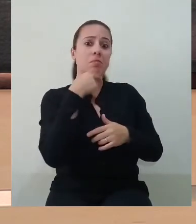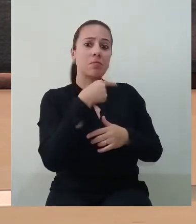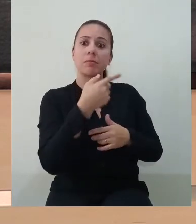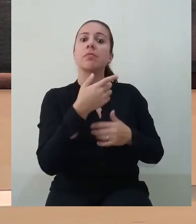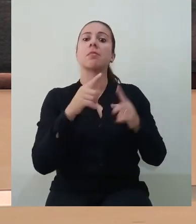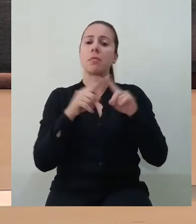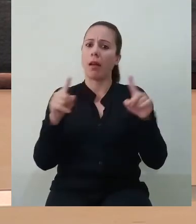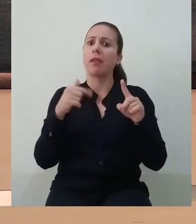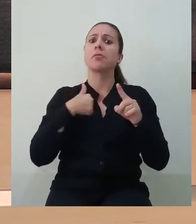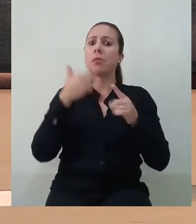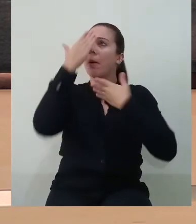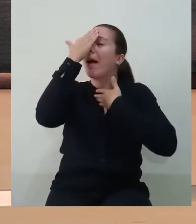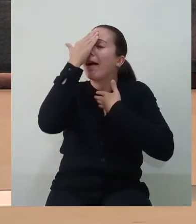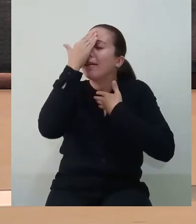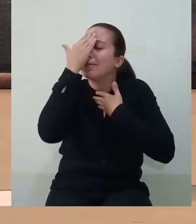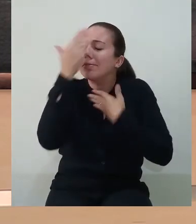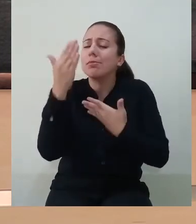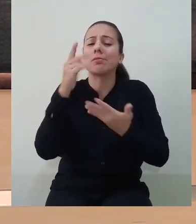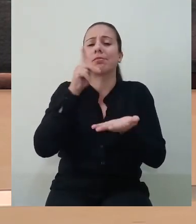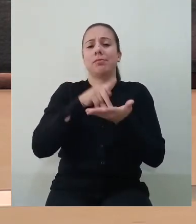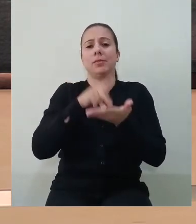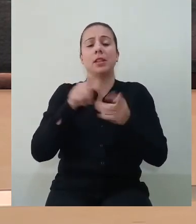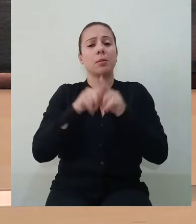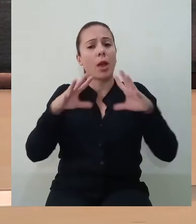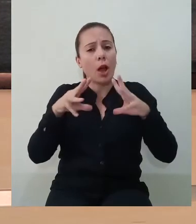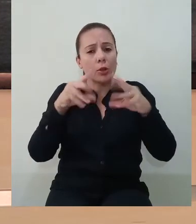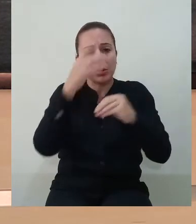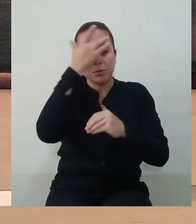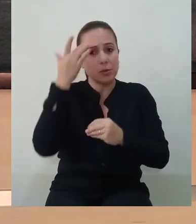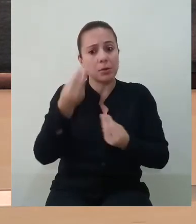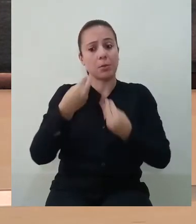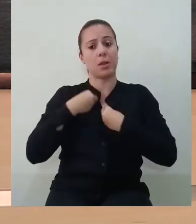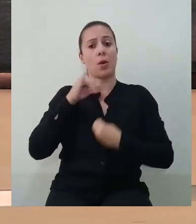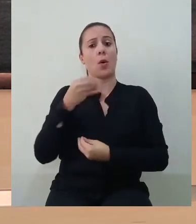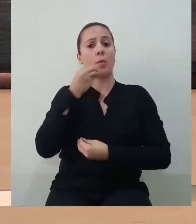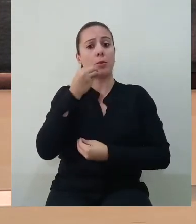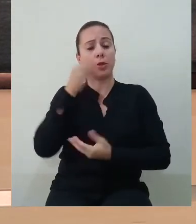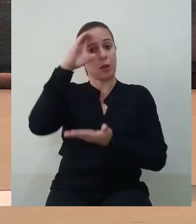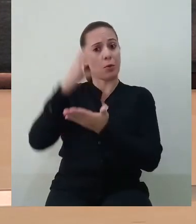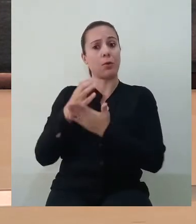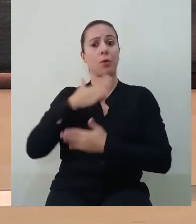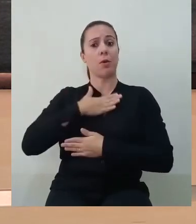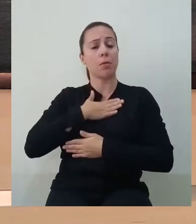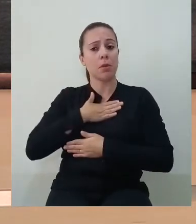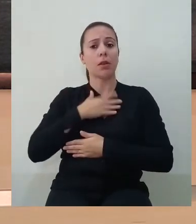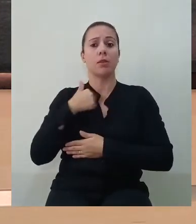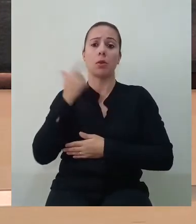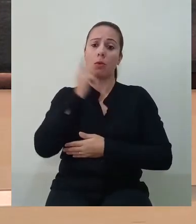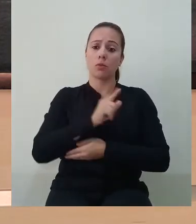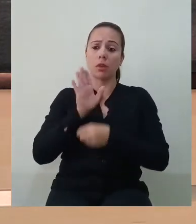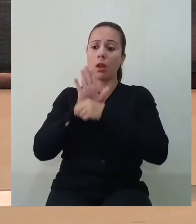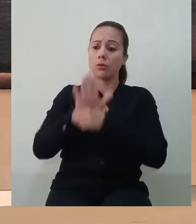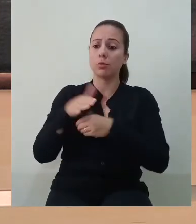tanto tempo no mercado, mas eu sou muito grato mesmo e eu quero agradecer a todo mundo que me deu essa oportunidade, confiou em mim, em poder